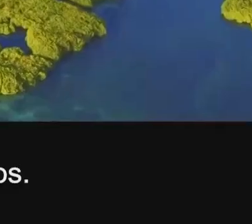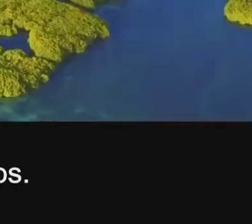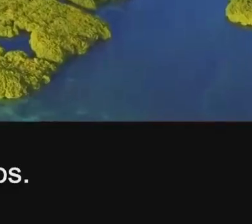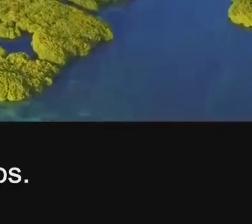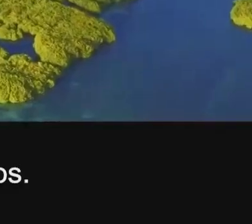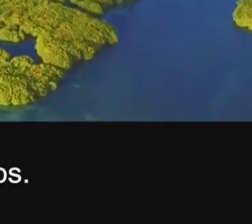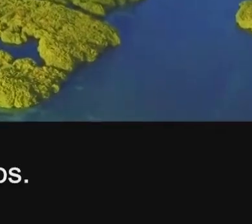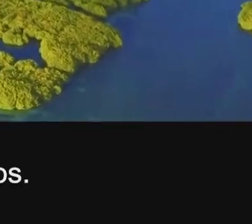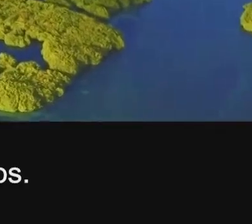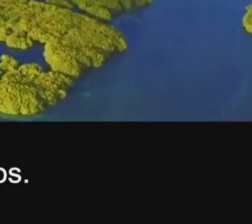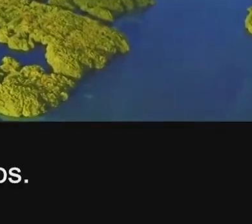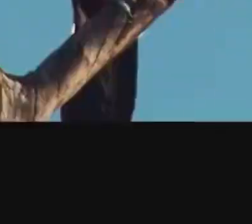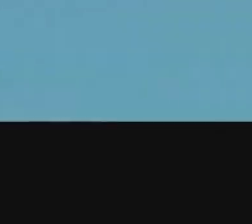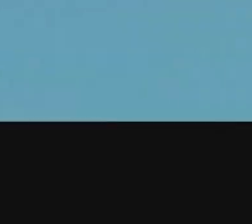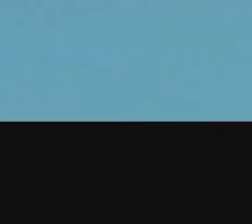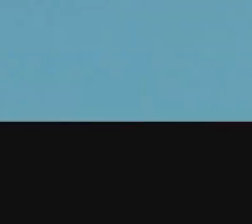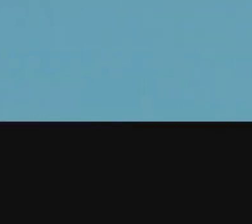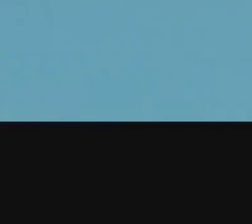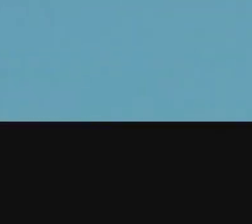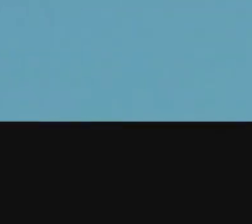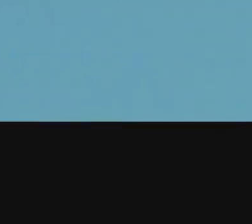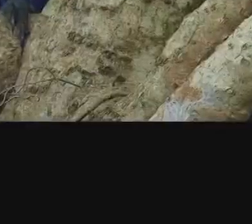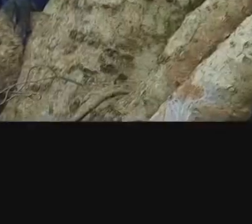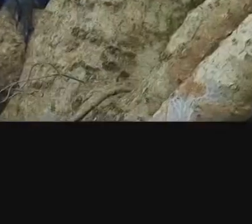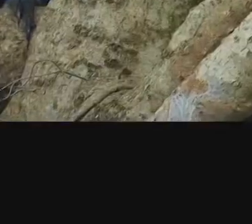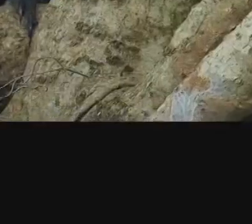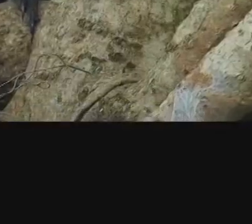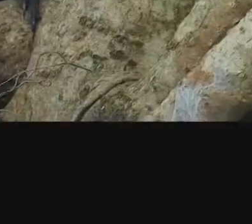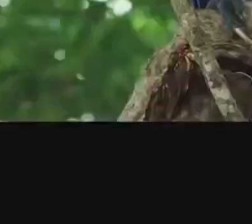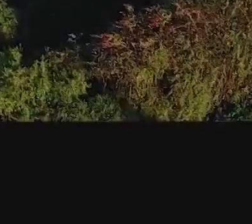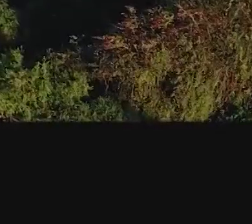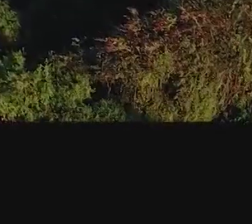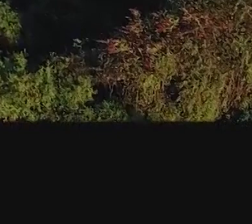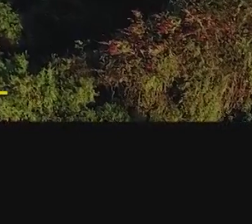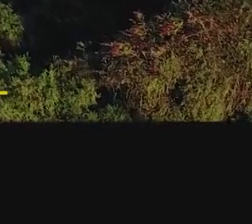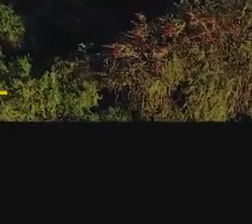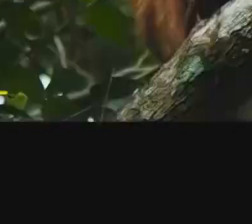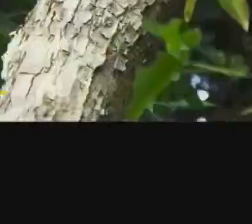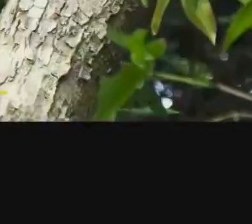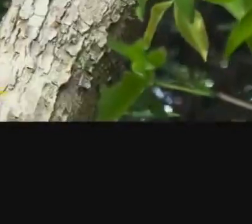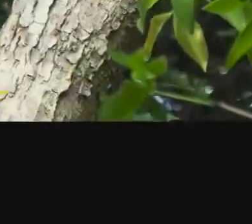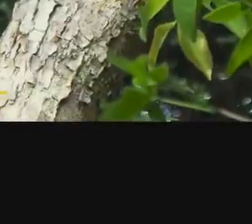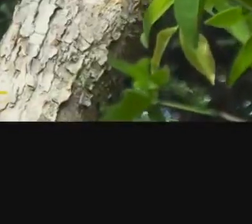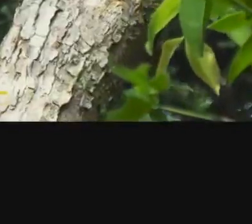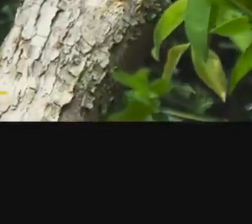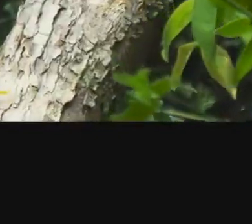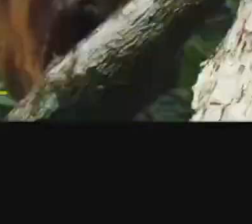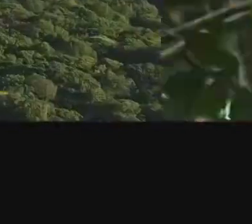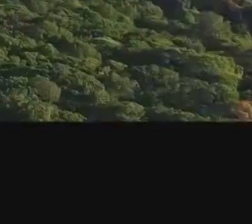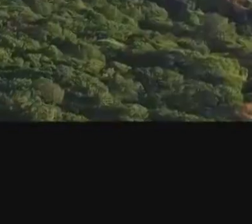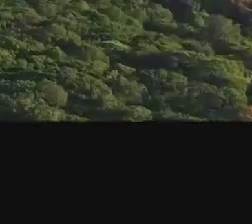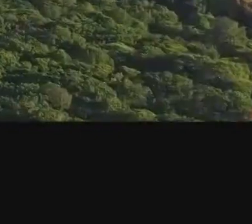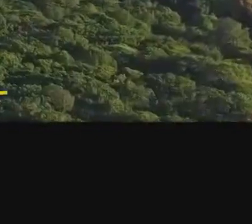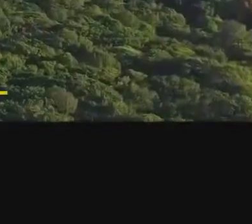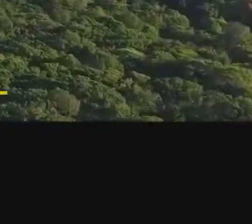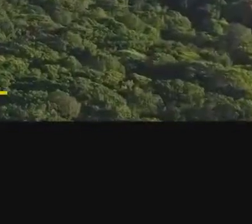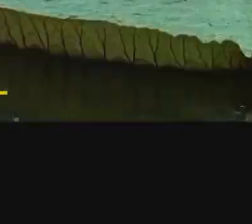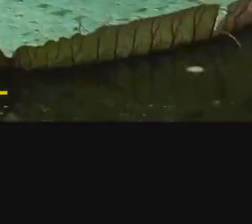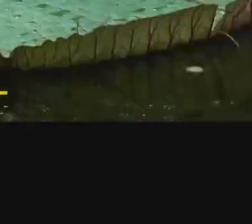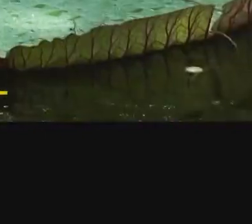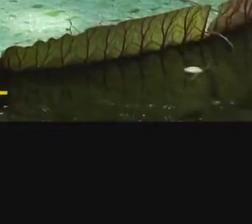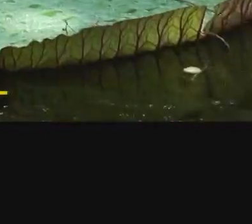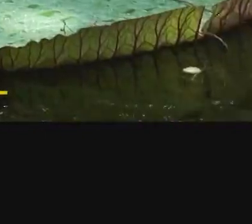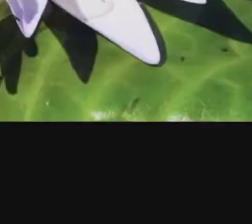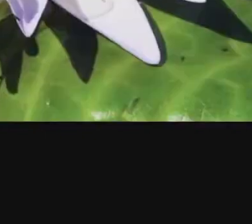nossa vegetação nativa conservados. Temos a maior biodiversidade do planeta, com mais de 100 mil espécies animais e 40 mil